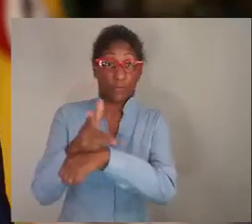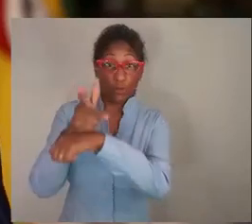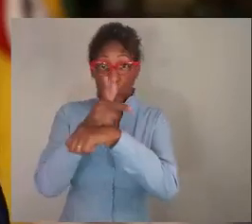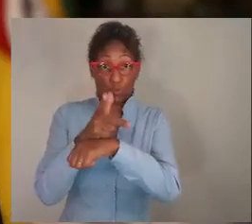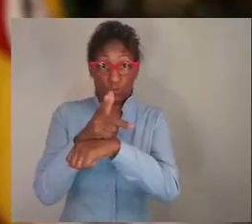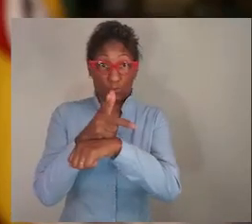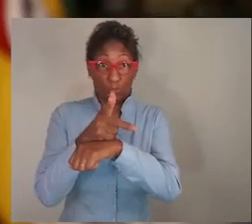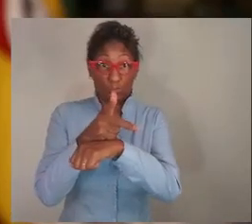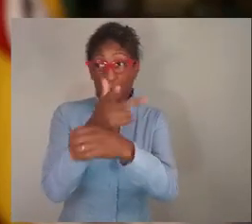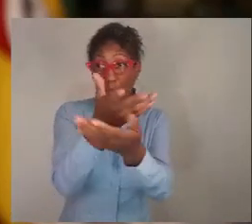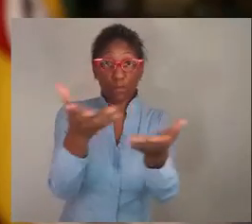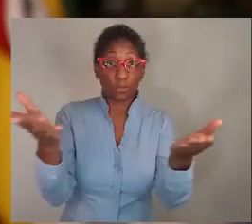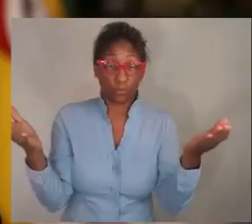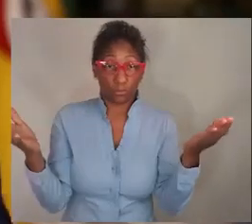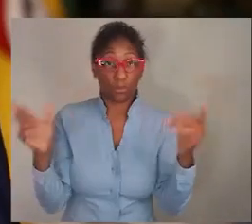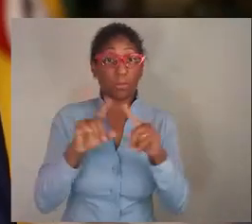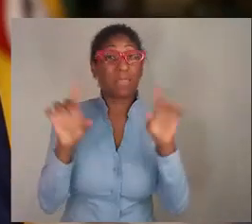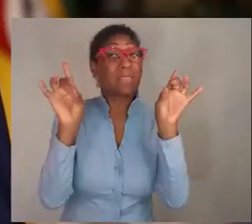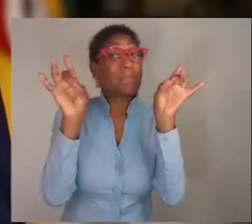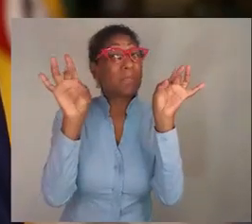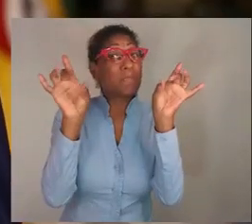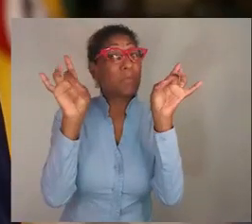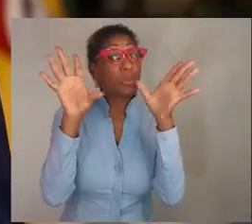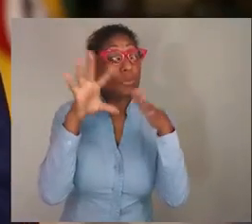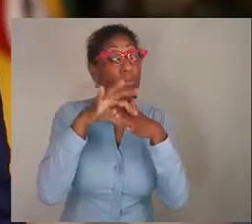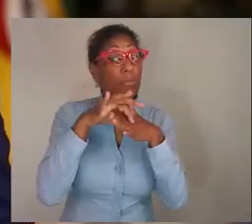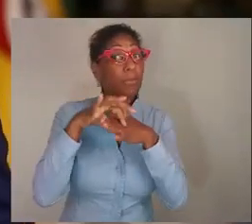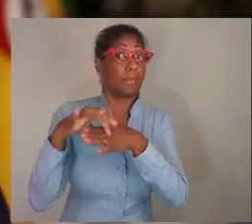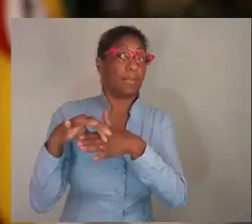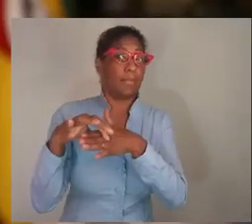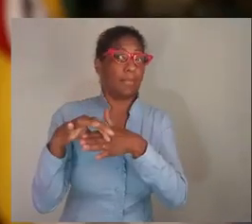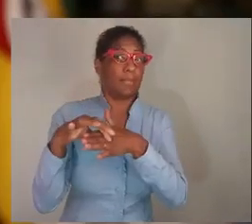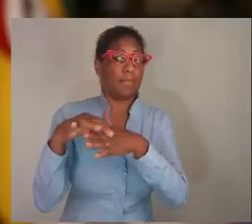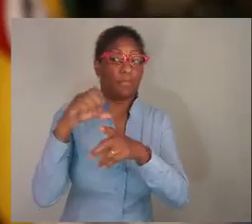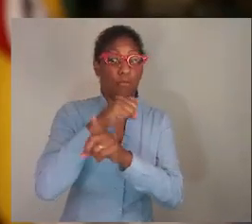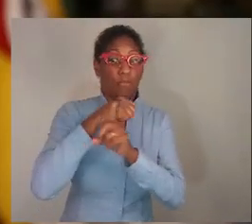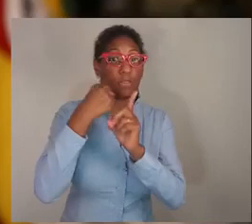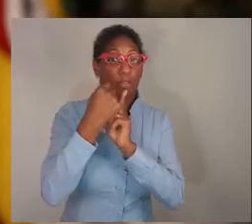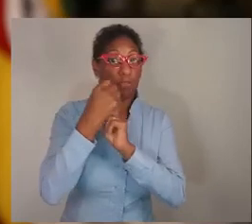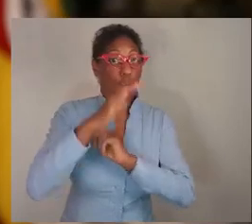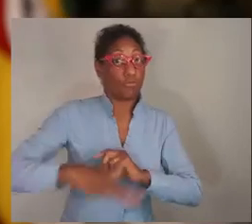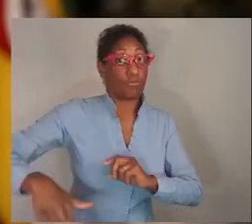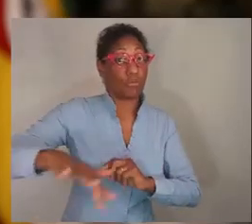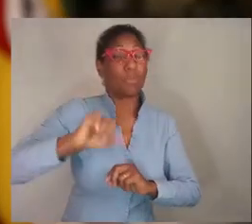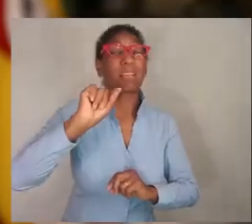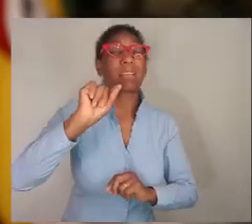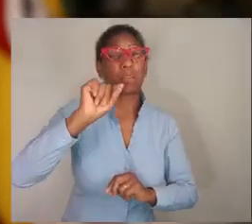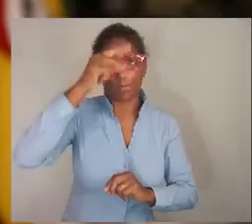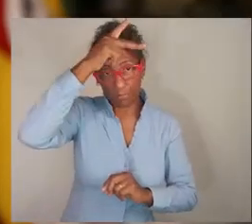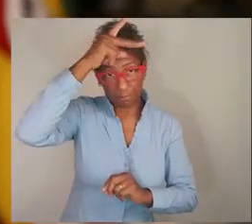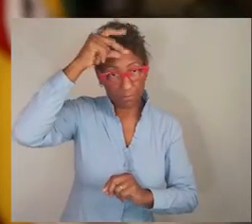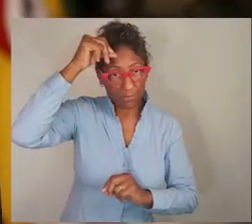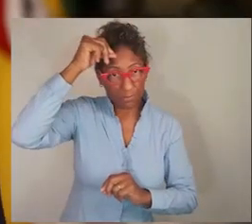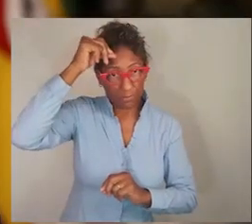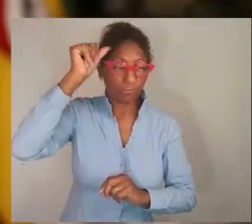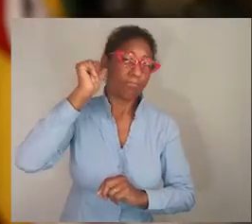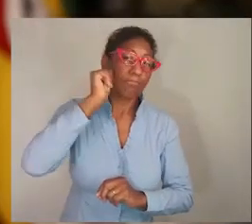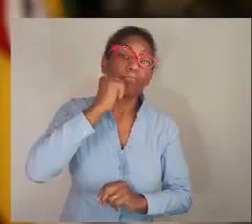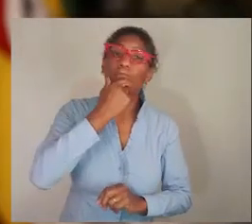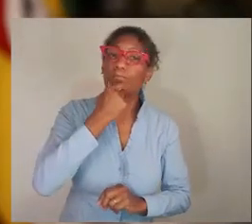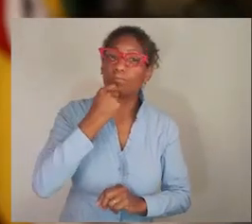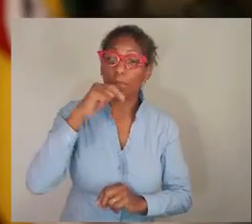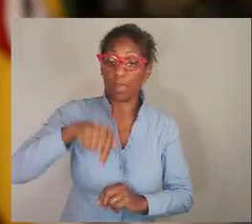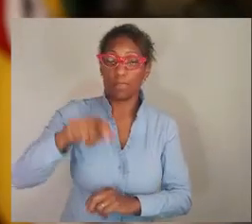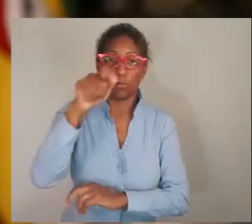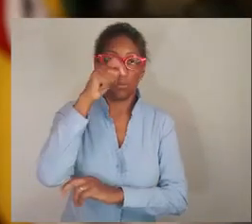Esse vídeo é para todos, mas especialmente para as lideranças da nossa sociedade, para os prefeitos que governam os